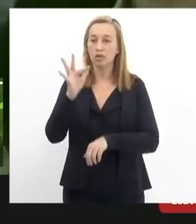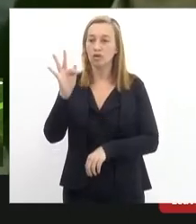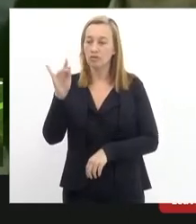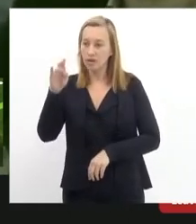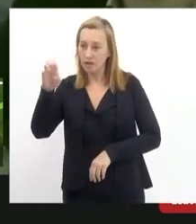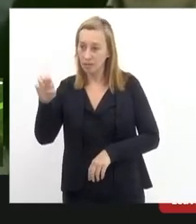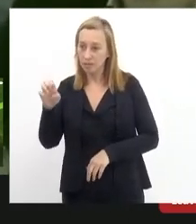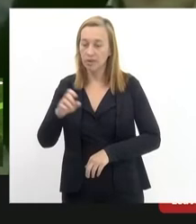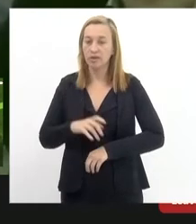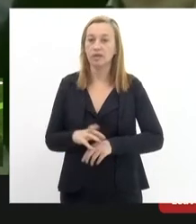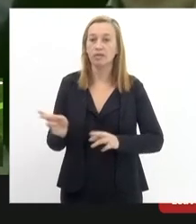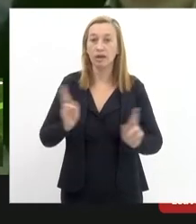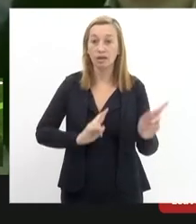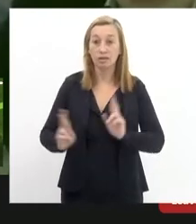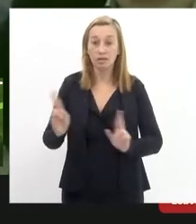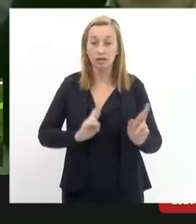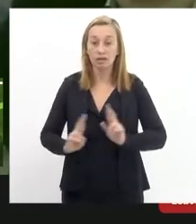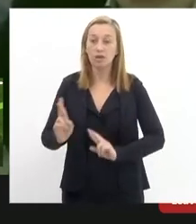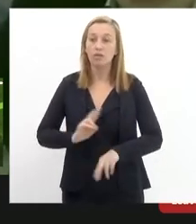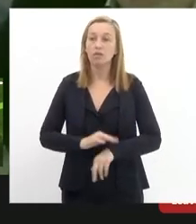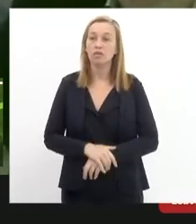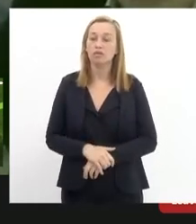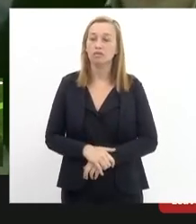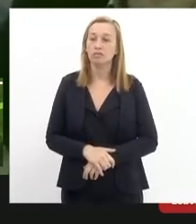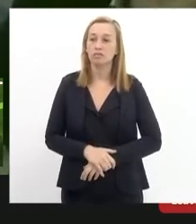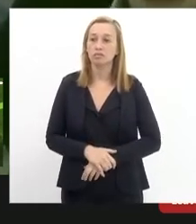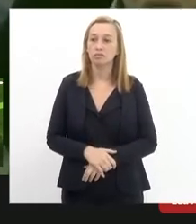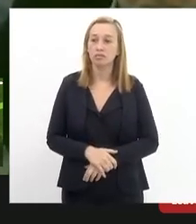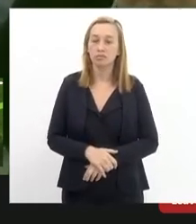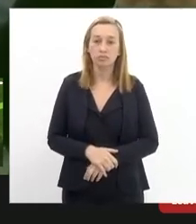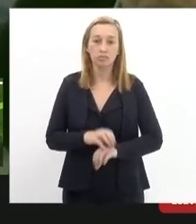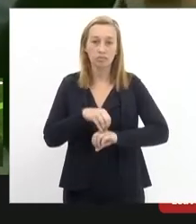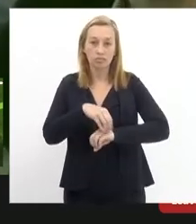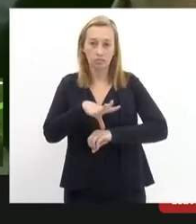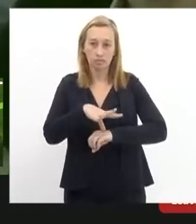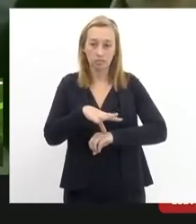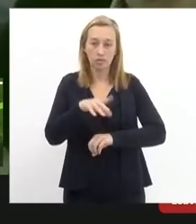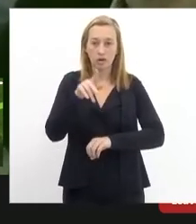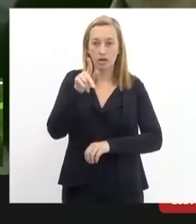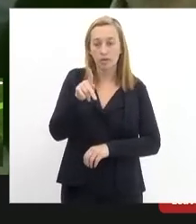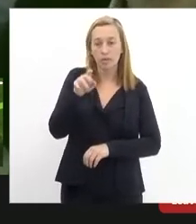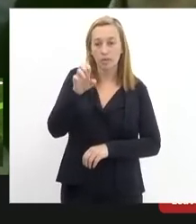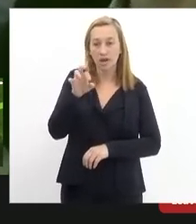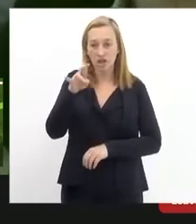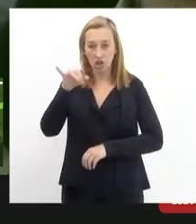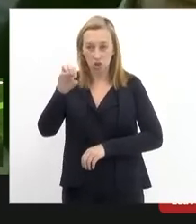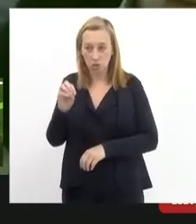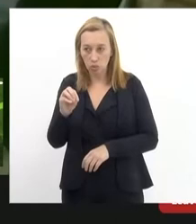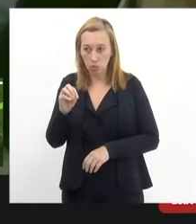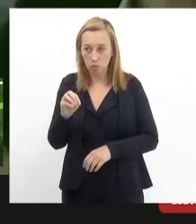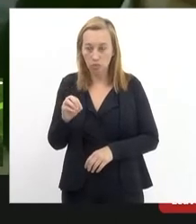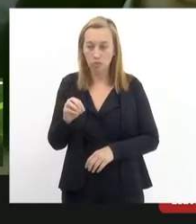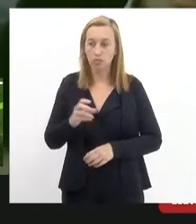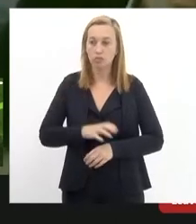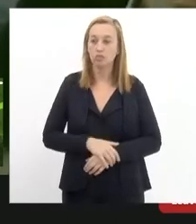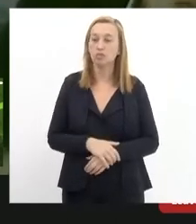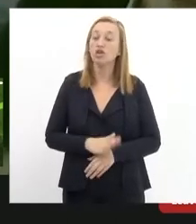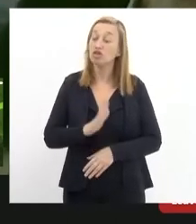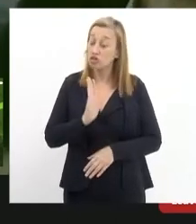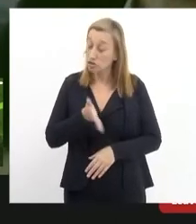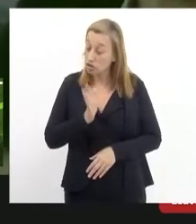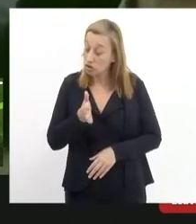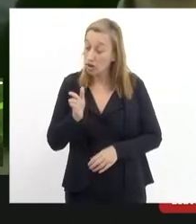relação a questão da indicação de um perito tanto que me consta houve já há